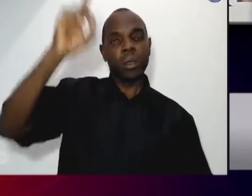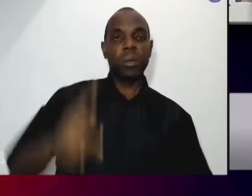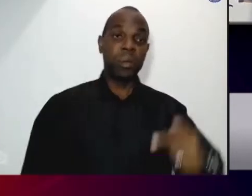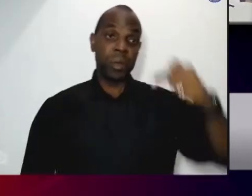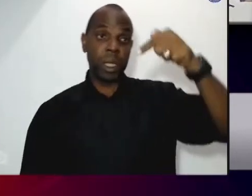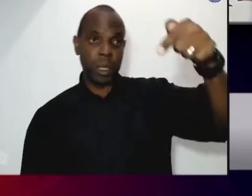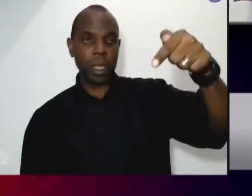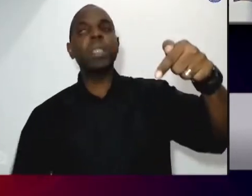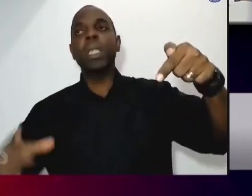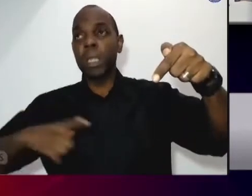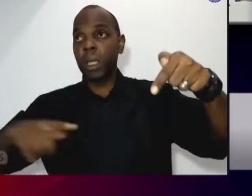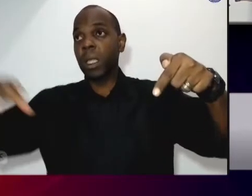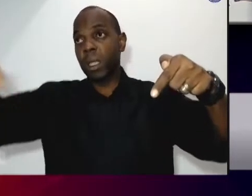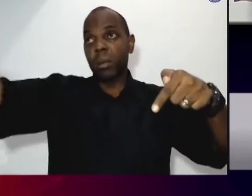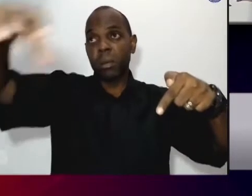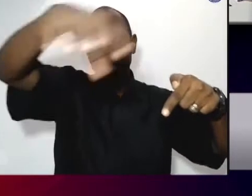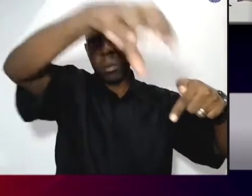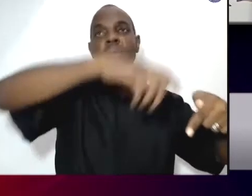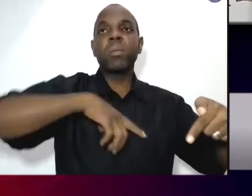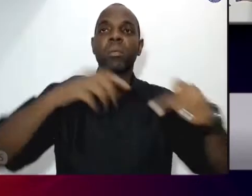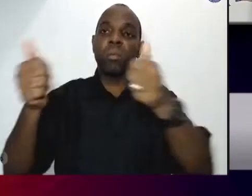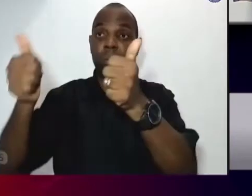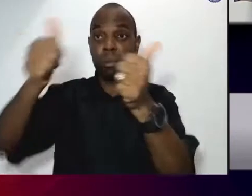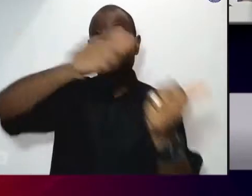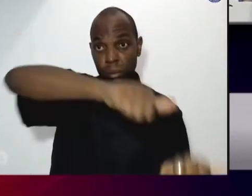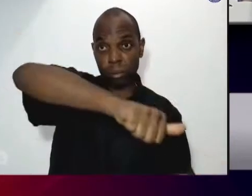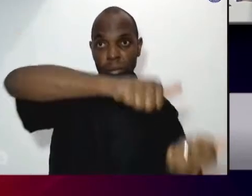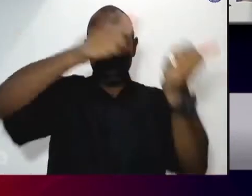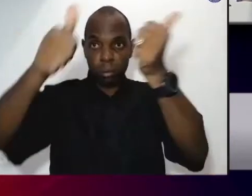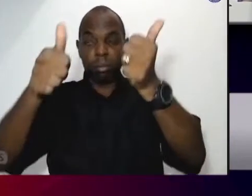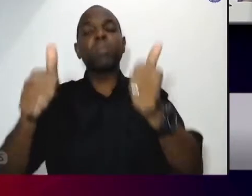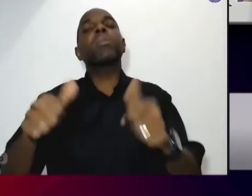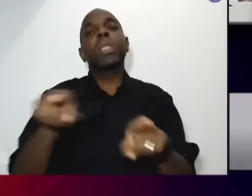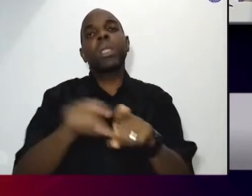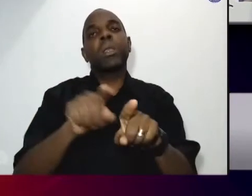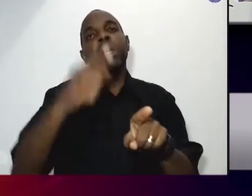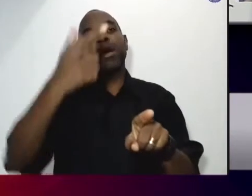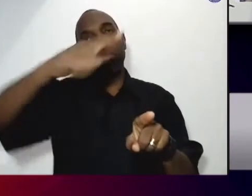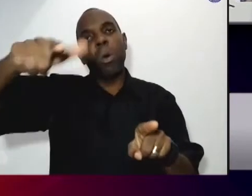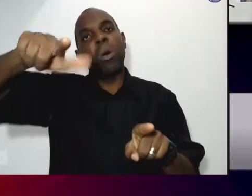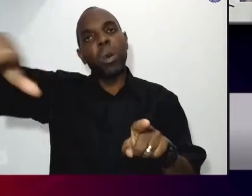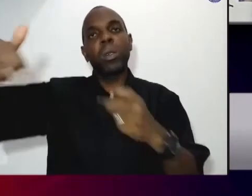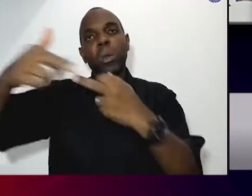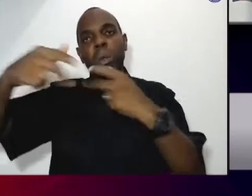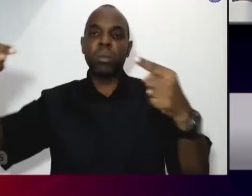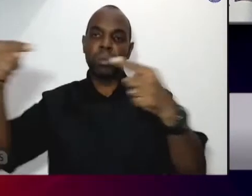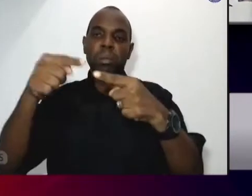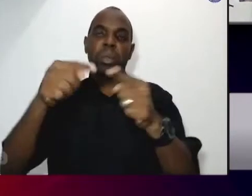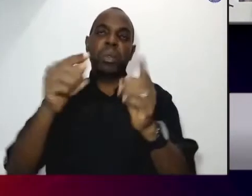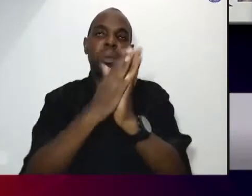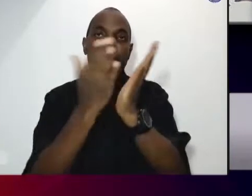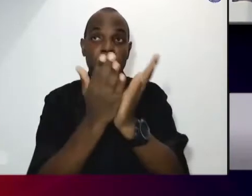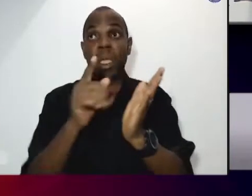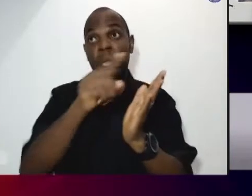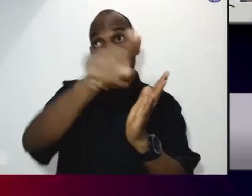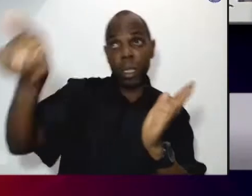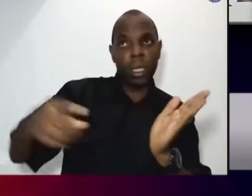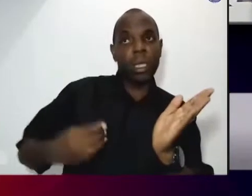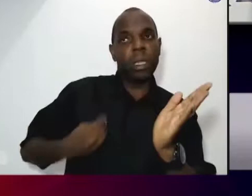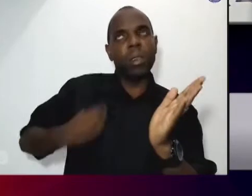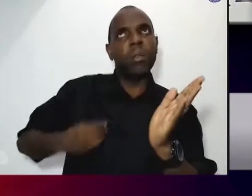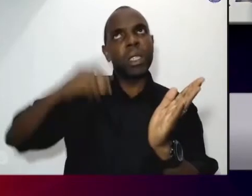através do batismo, do crisma e da eucaristia para todos perceberem a vida como dom e compromisso.